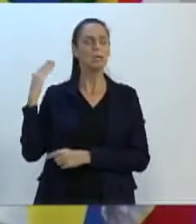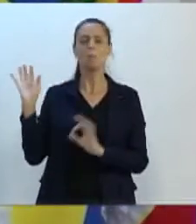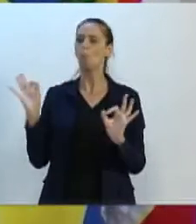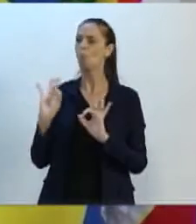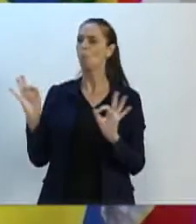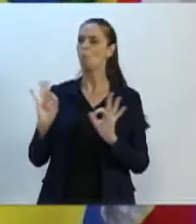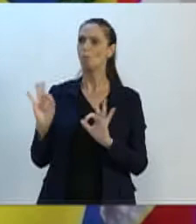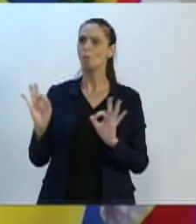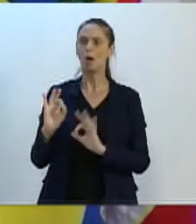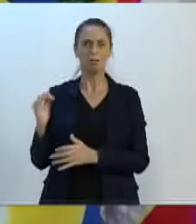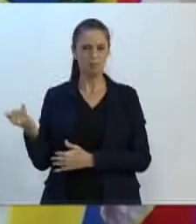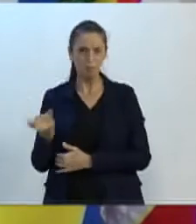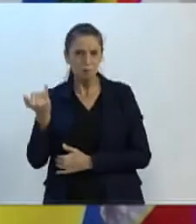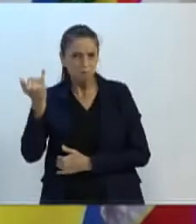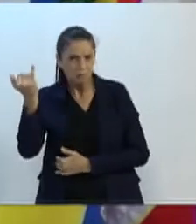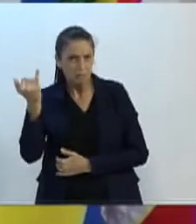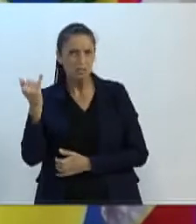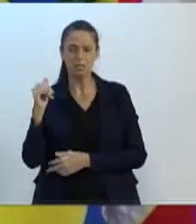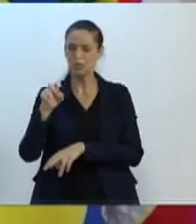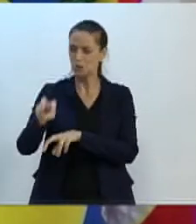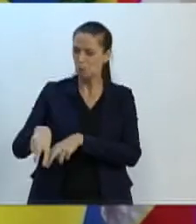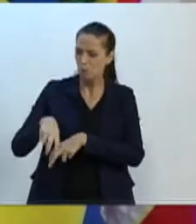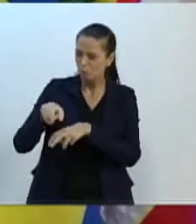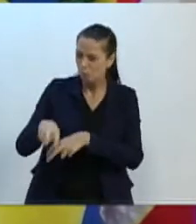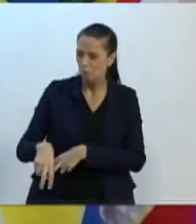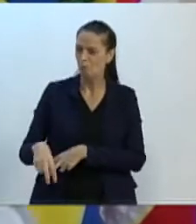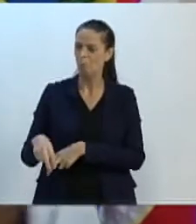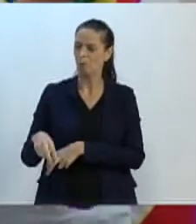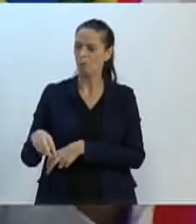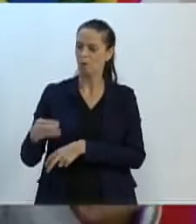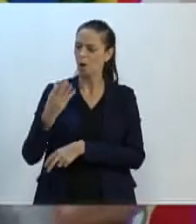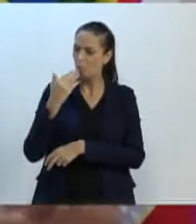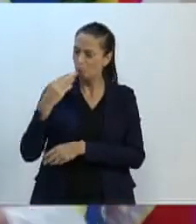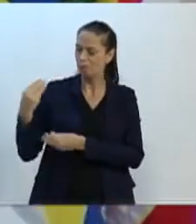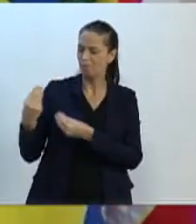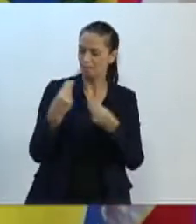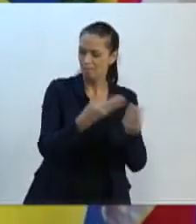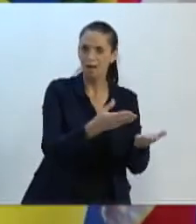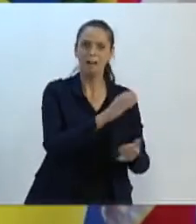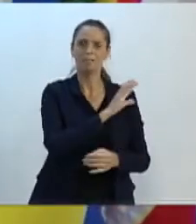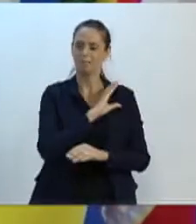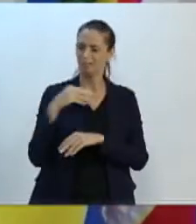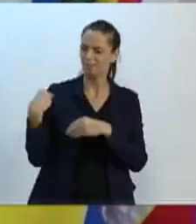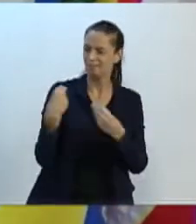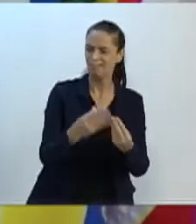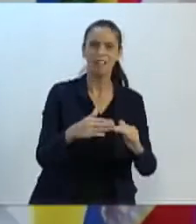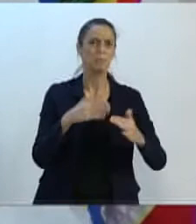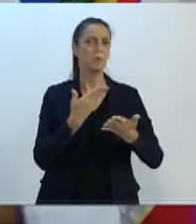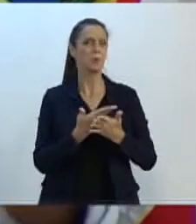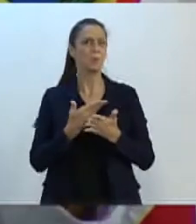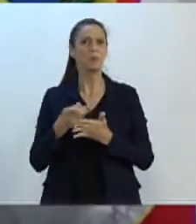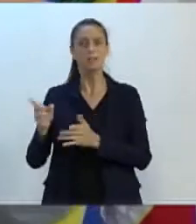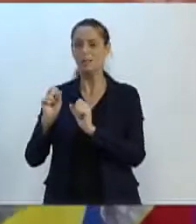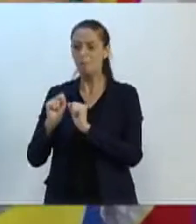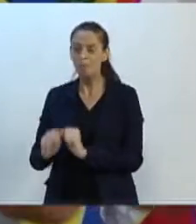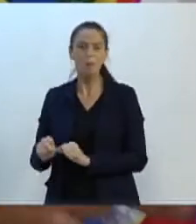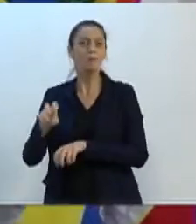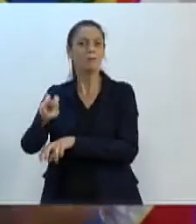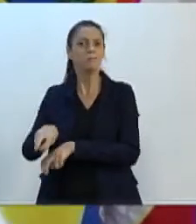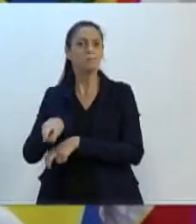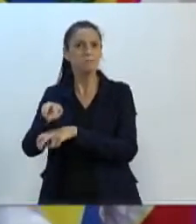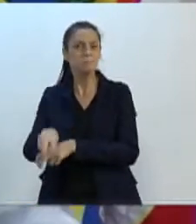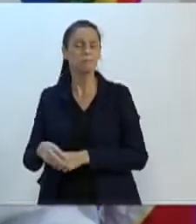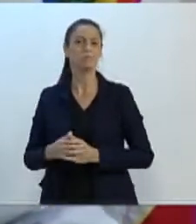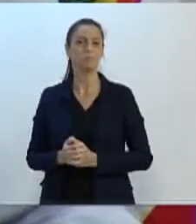importância para que tanto o colono ele possa produzir e esse produto possa ir lá